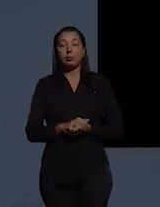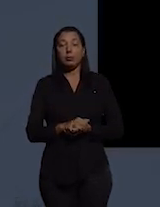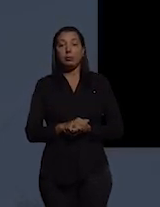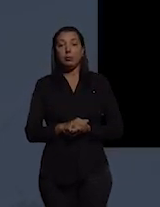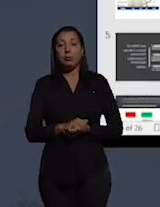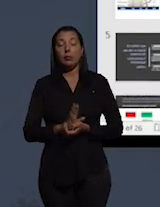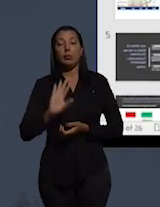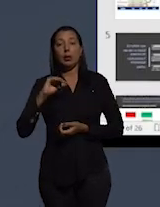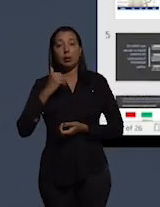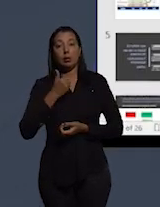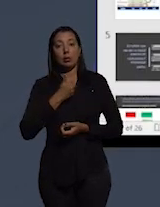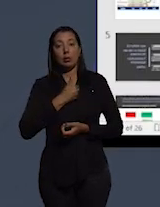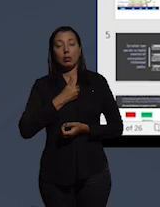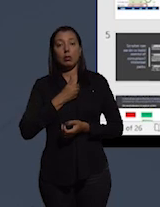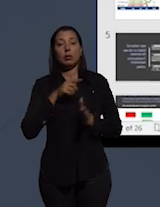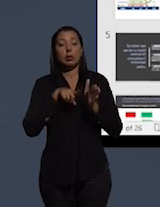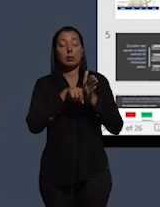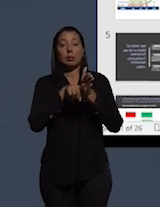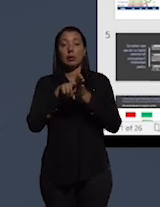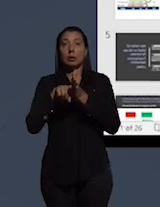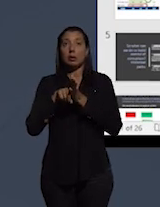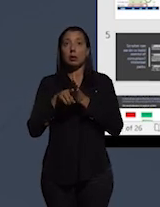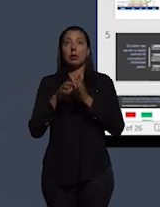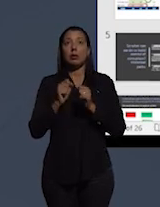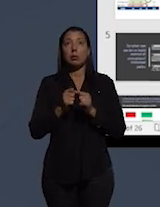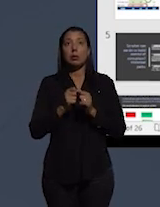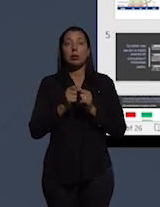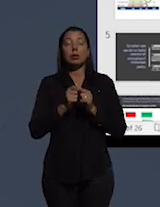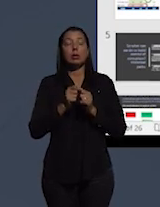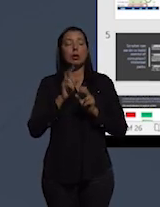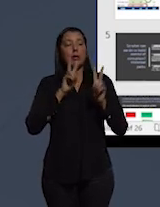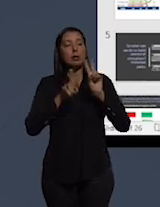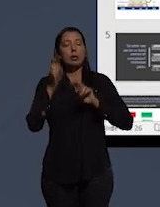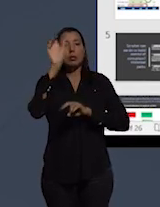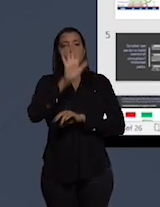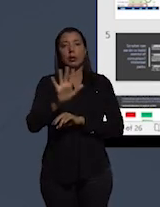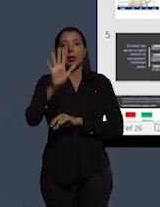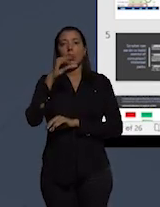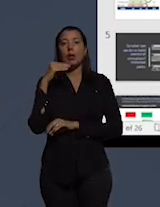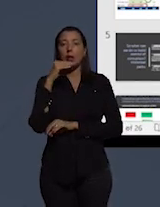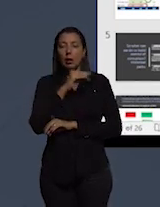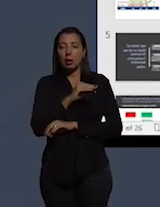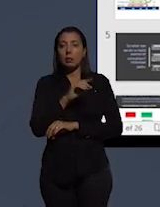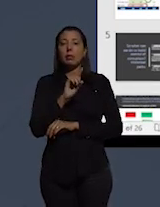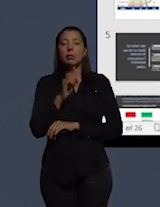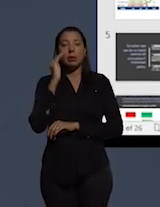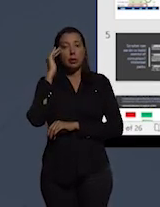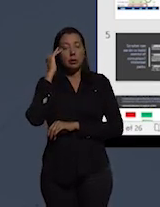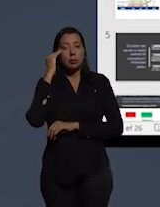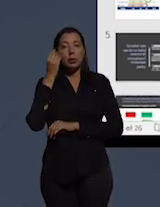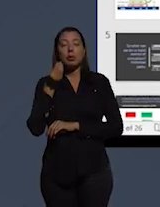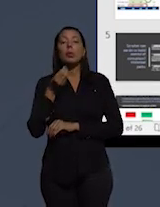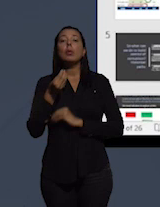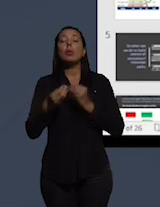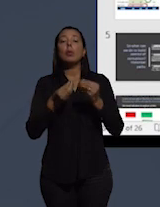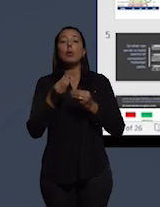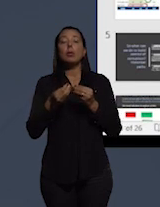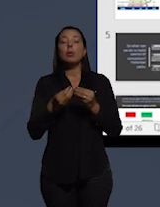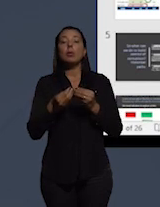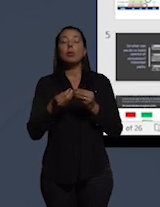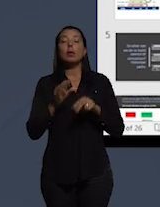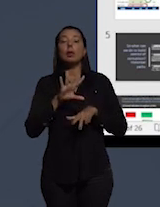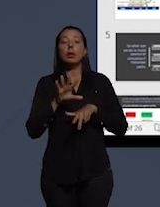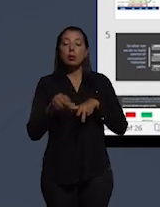da nossa pesquisa. Nós vamos dar uma visão geral rápida para uma compreensão geral de como o controle da corrupção